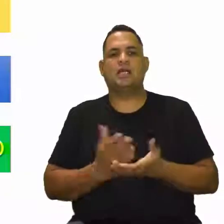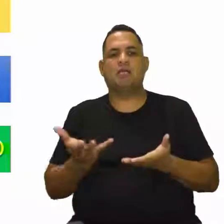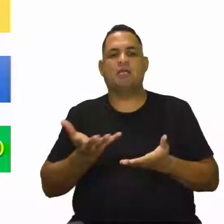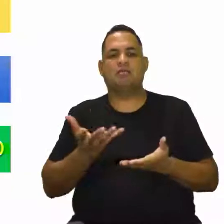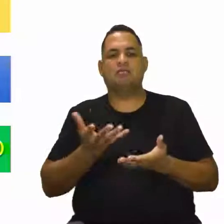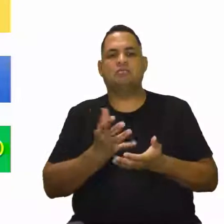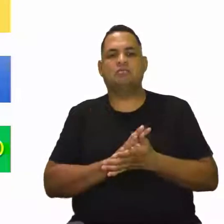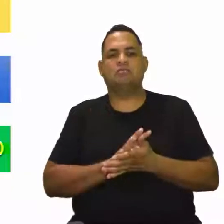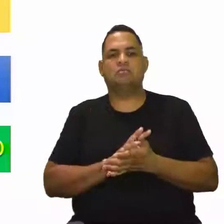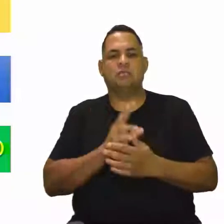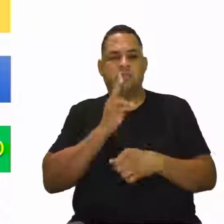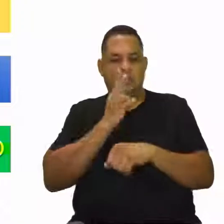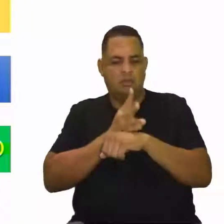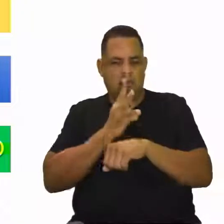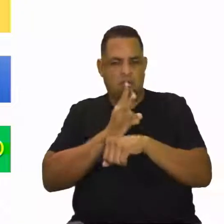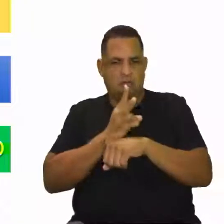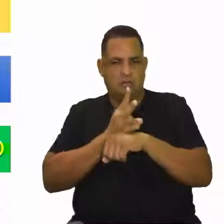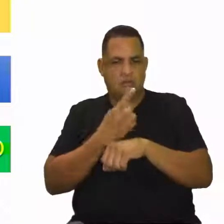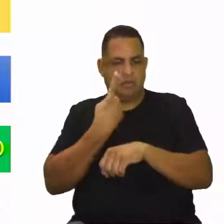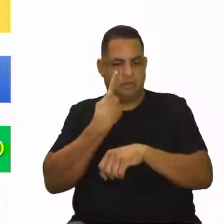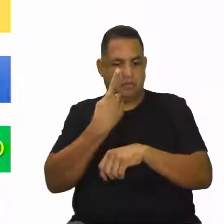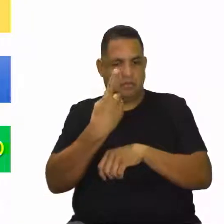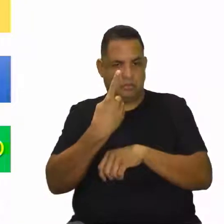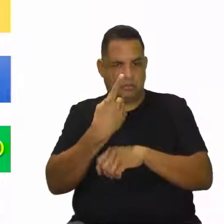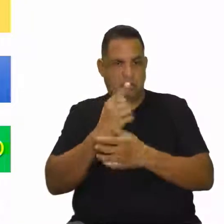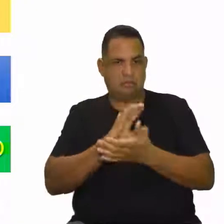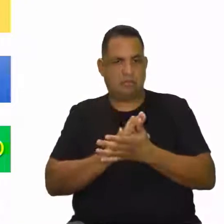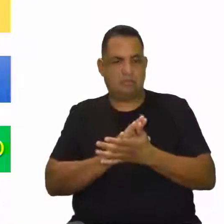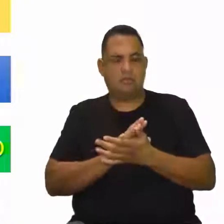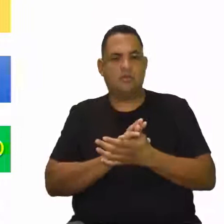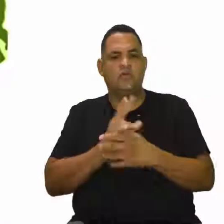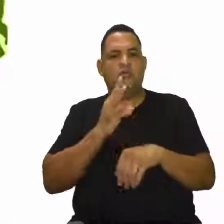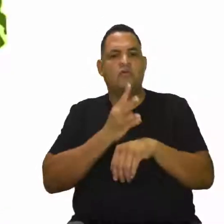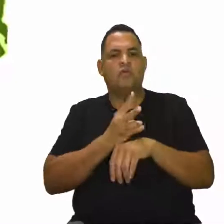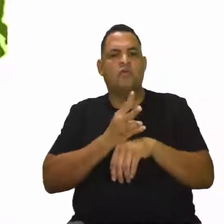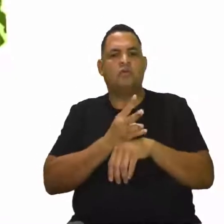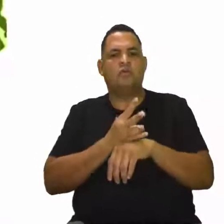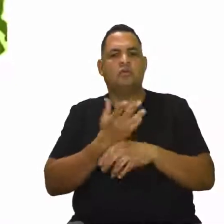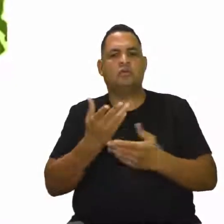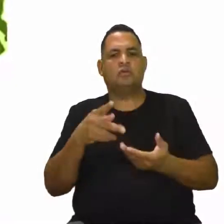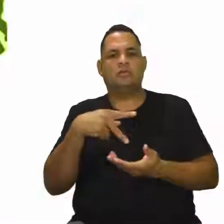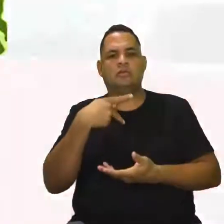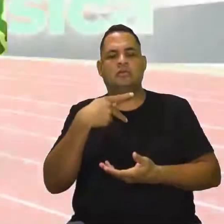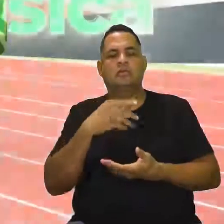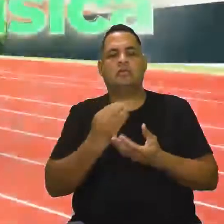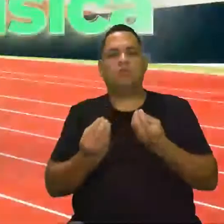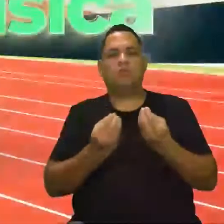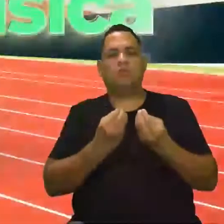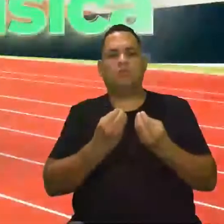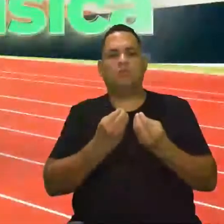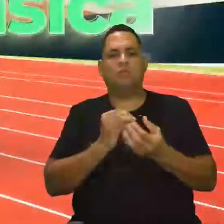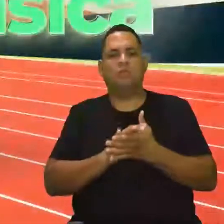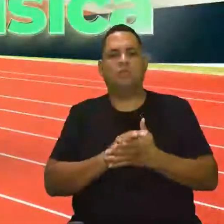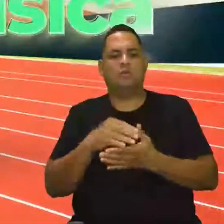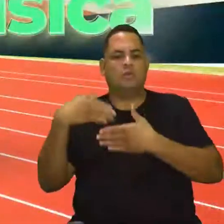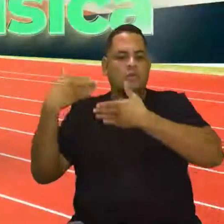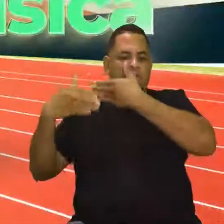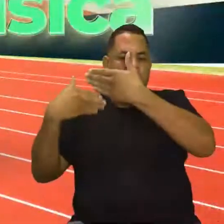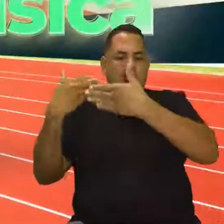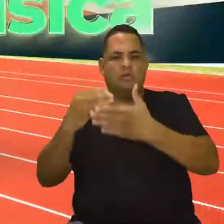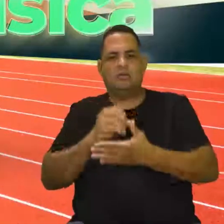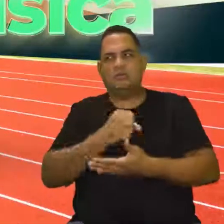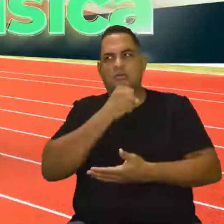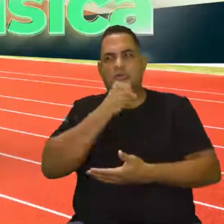eu quero que você assista, tá? Assista aí uma externa que vai falar aí de como envelhecer bem, tá?